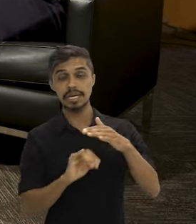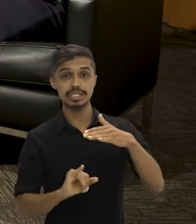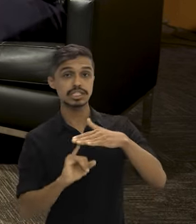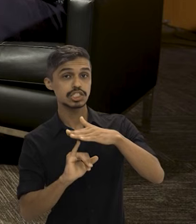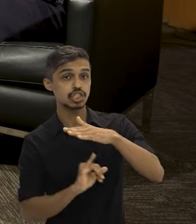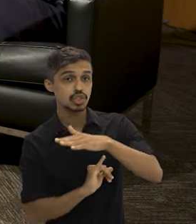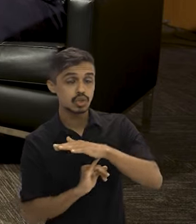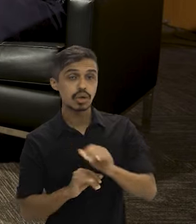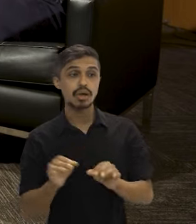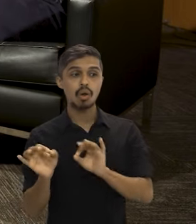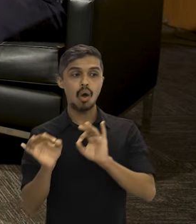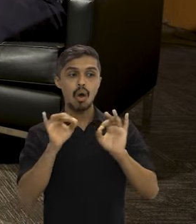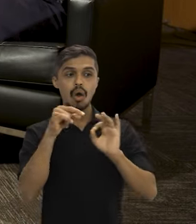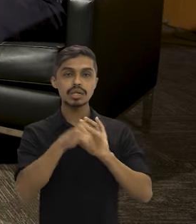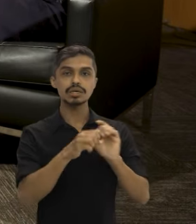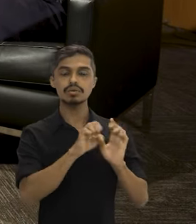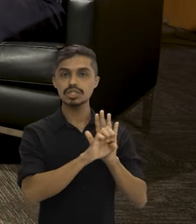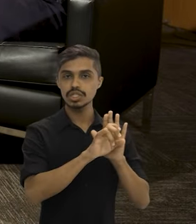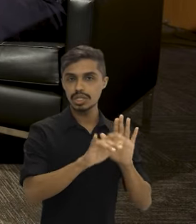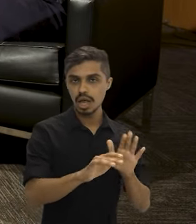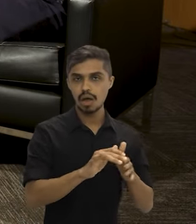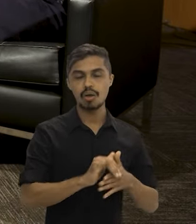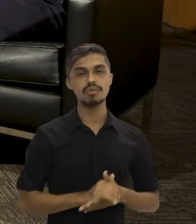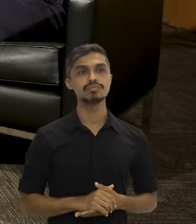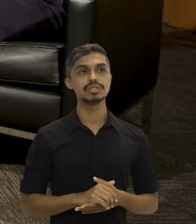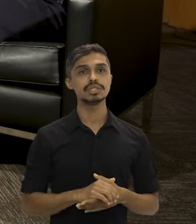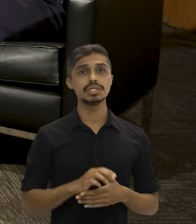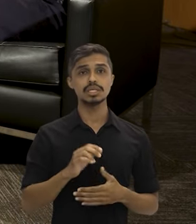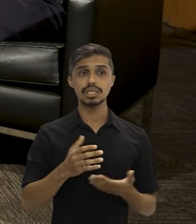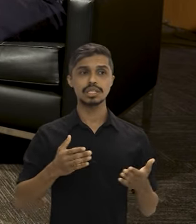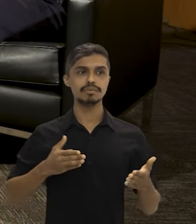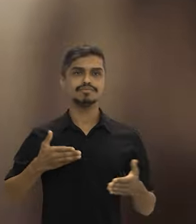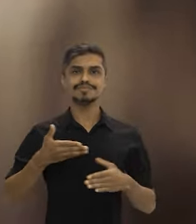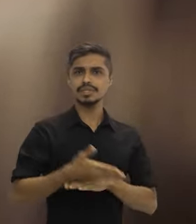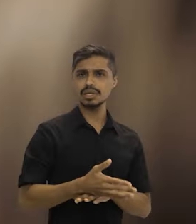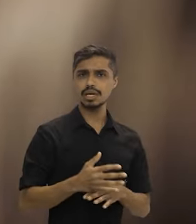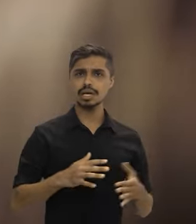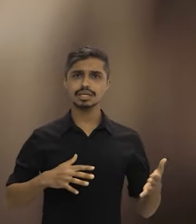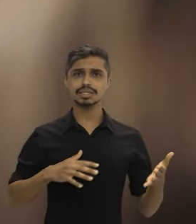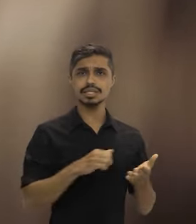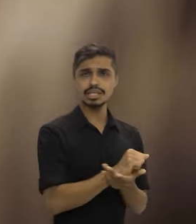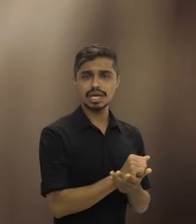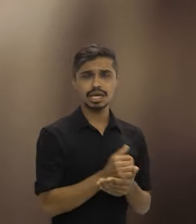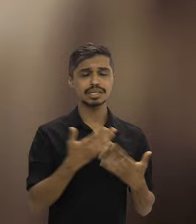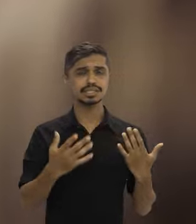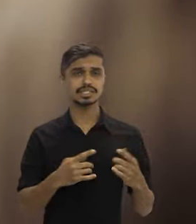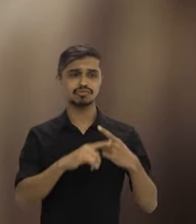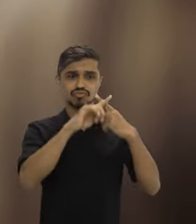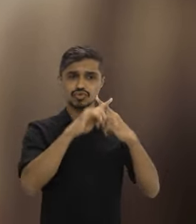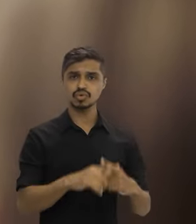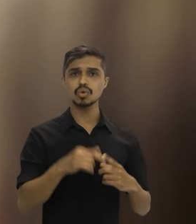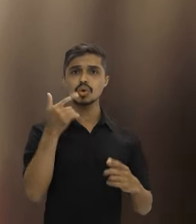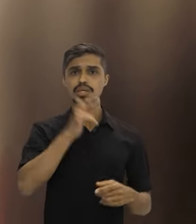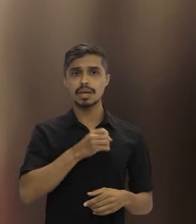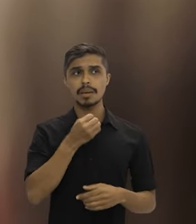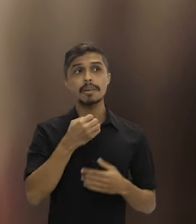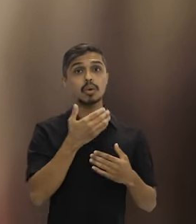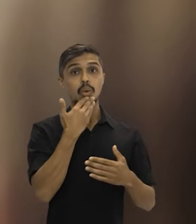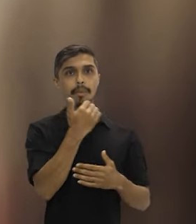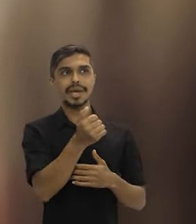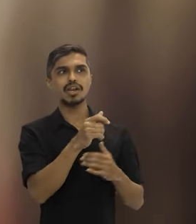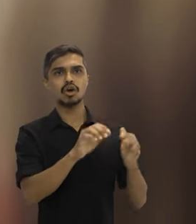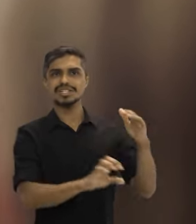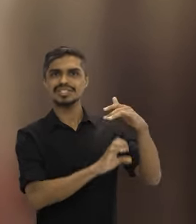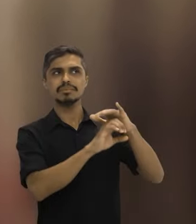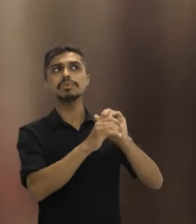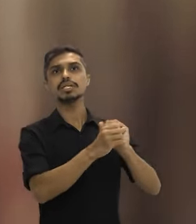instituições, olhar lá o edital e se classificar, disputar, para que a gente possa ter uma concorrência